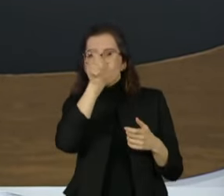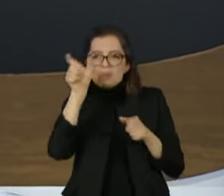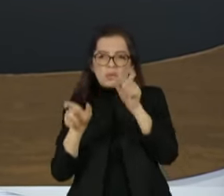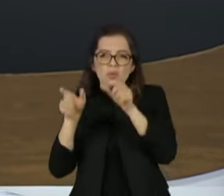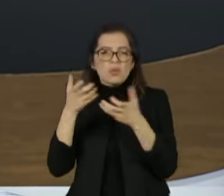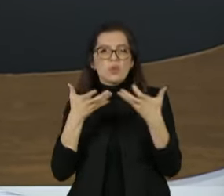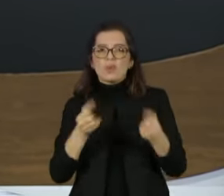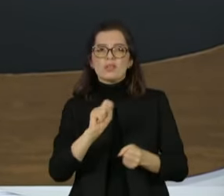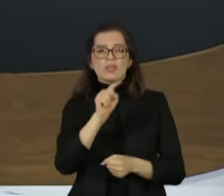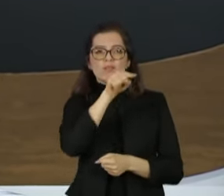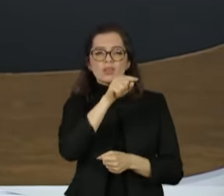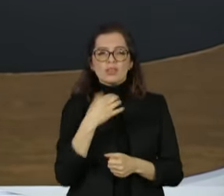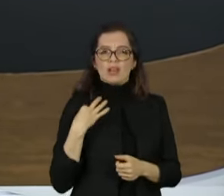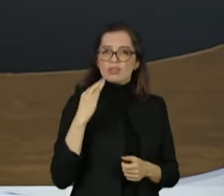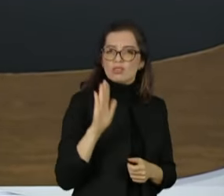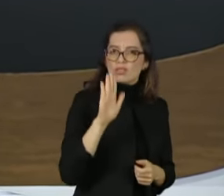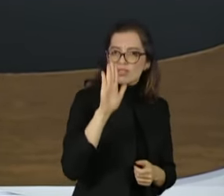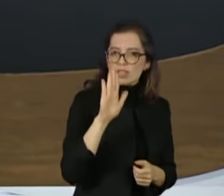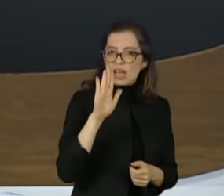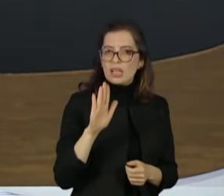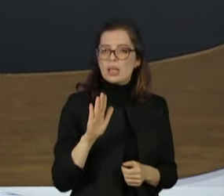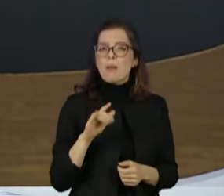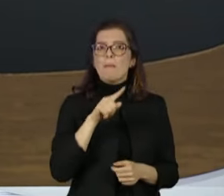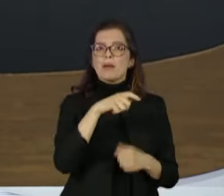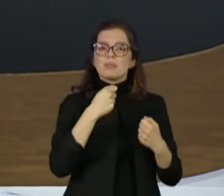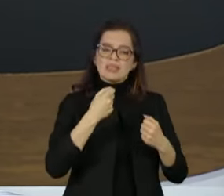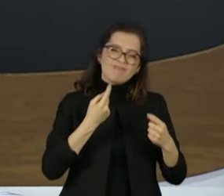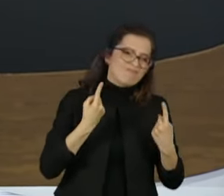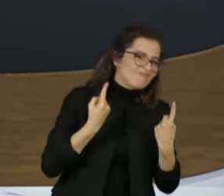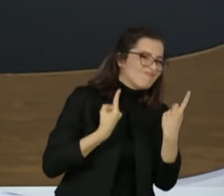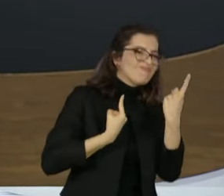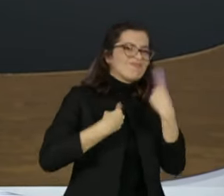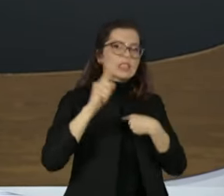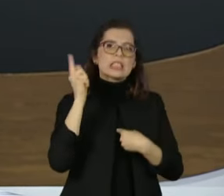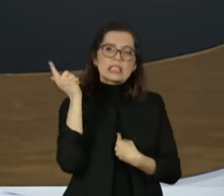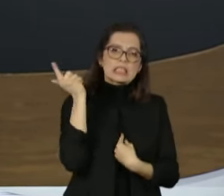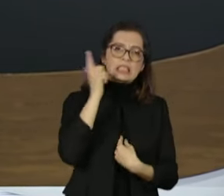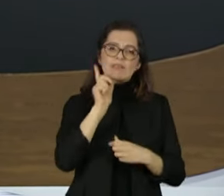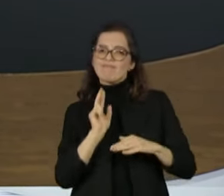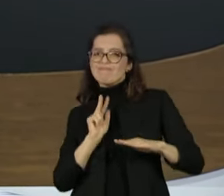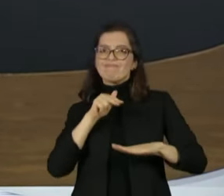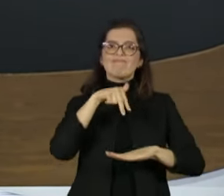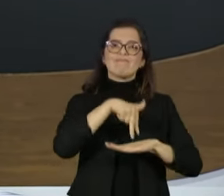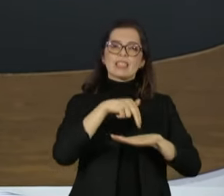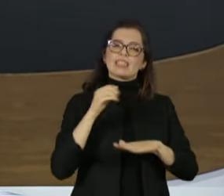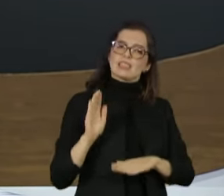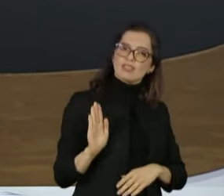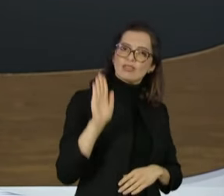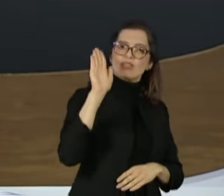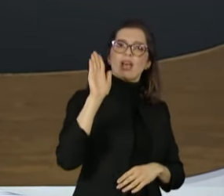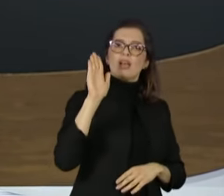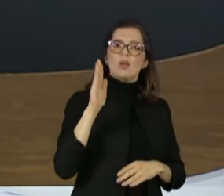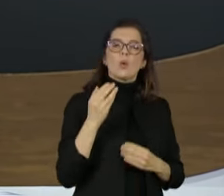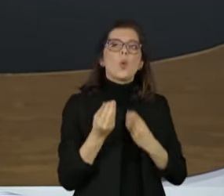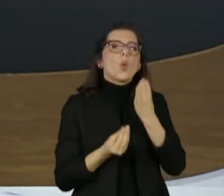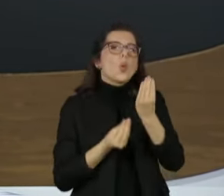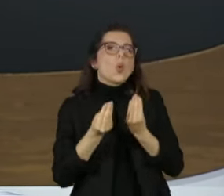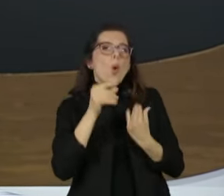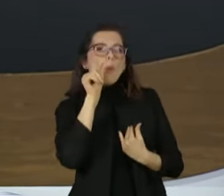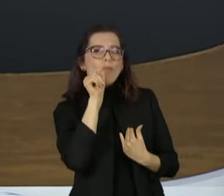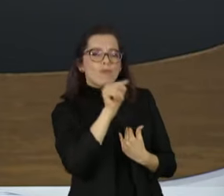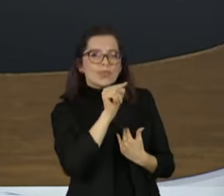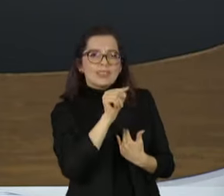senhora praticamente teve de superar uma corrida de obstáculos para se sagrar a candidata. Queria saber que garantias a senhora tem